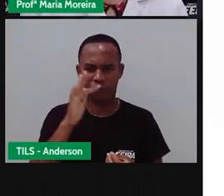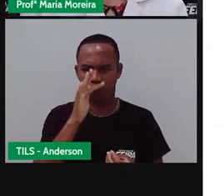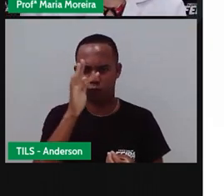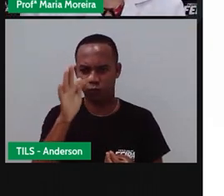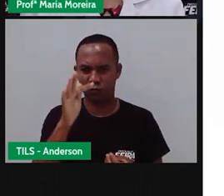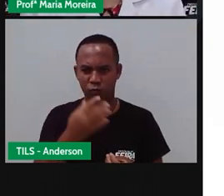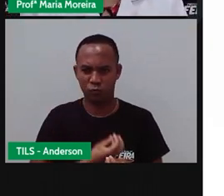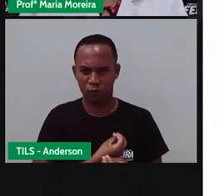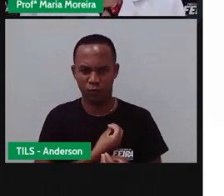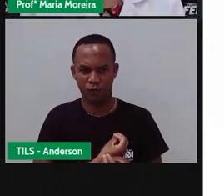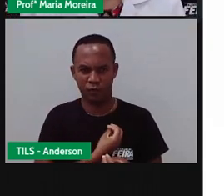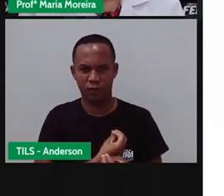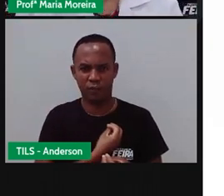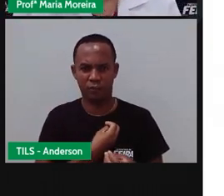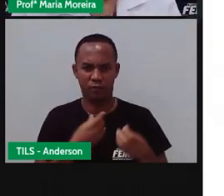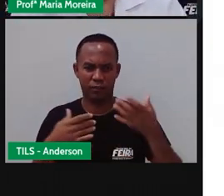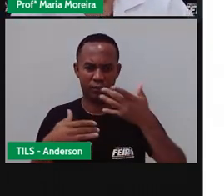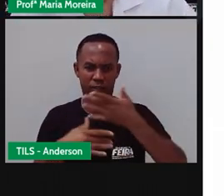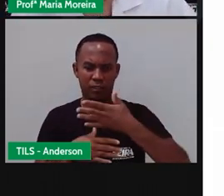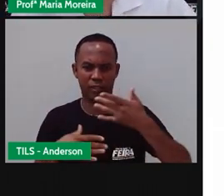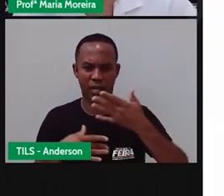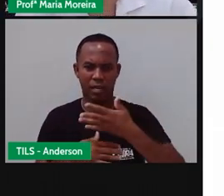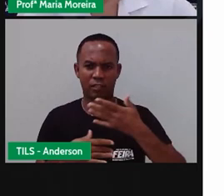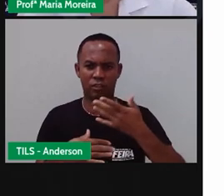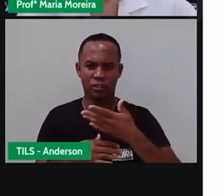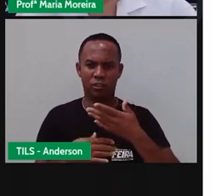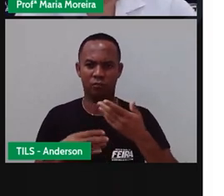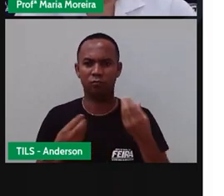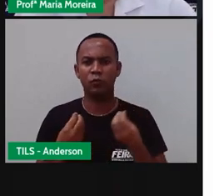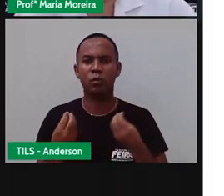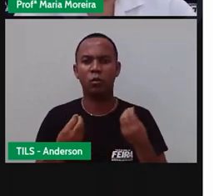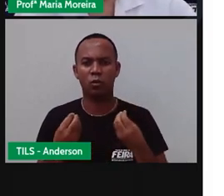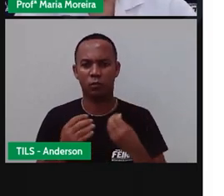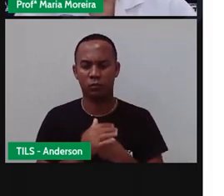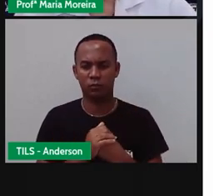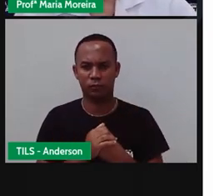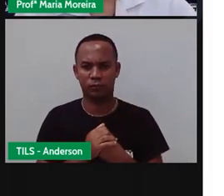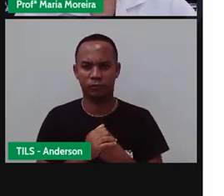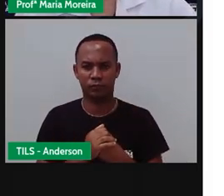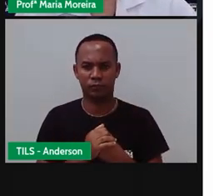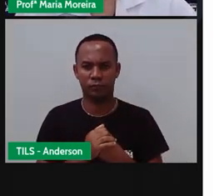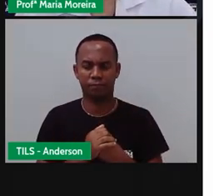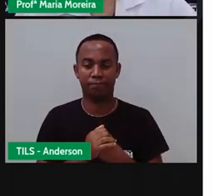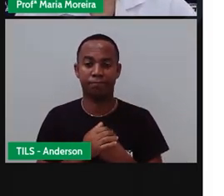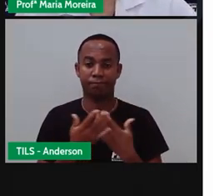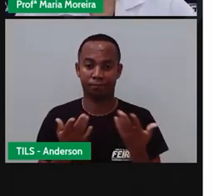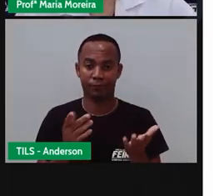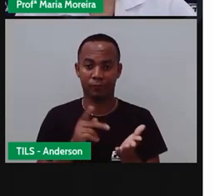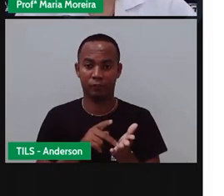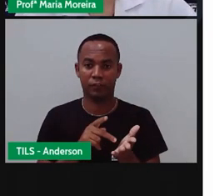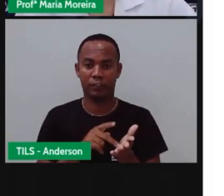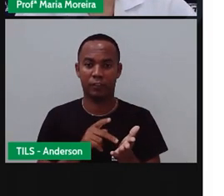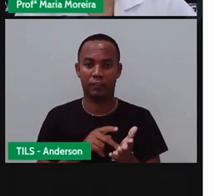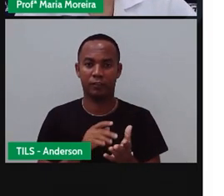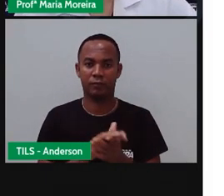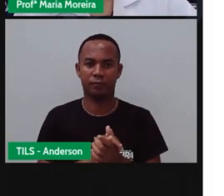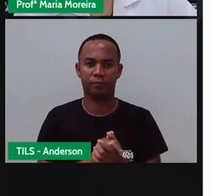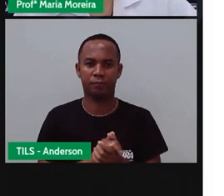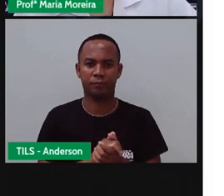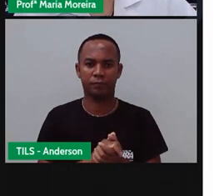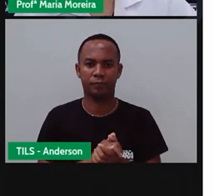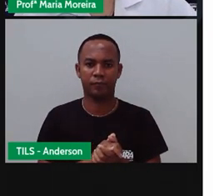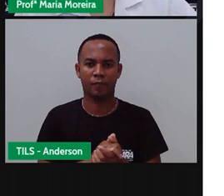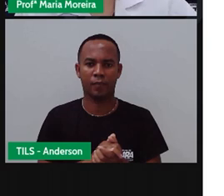né, vivendo numa cidade enorme como é Feira e que ela teria mudado tanto? Pois é. Bom,